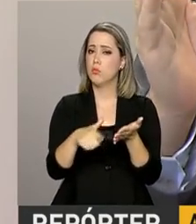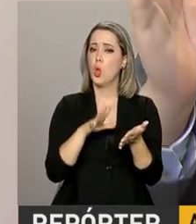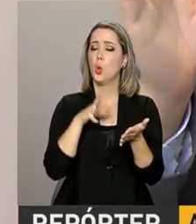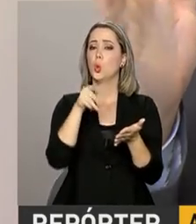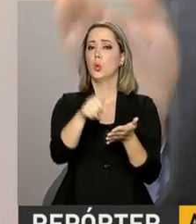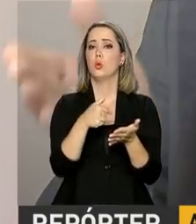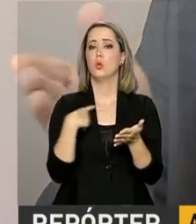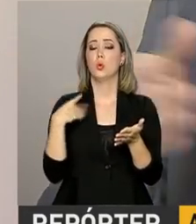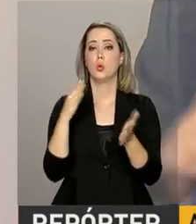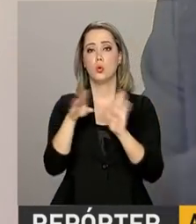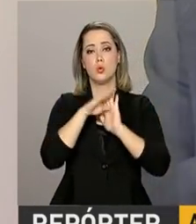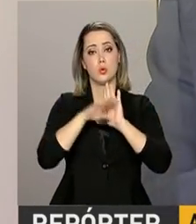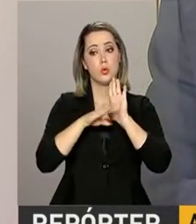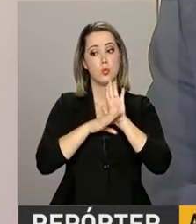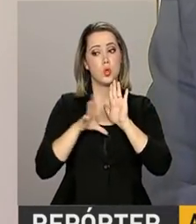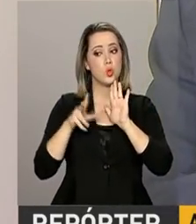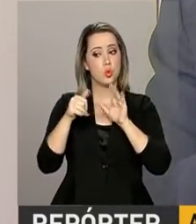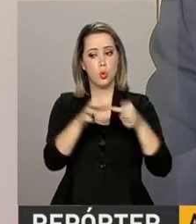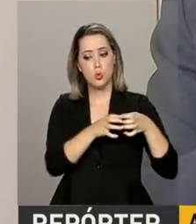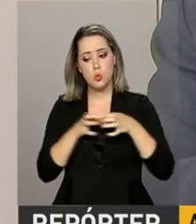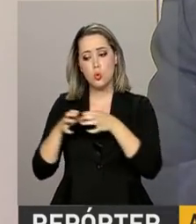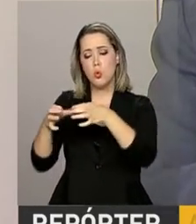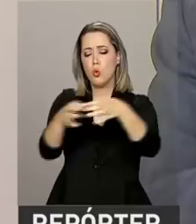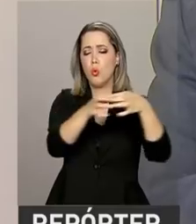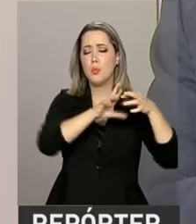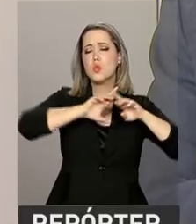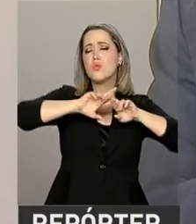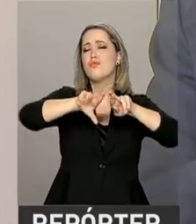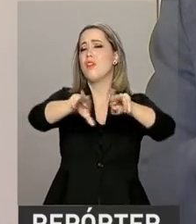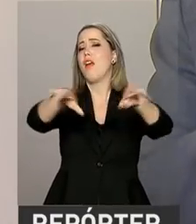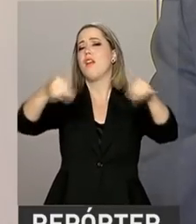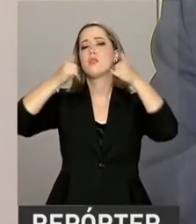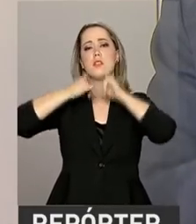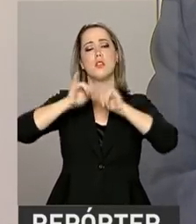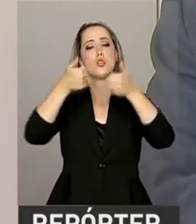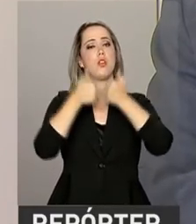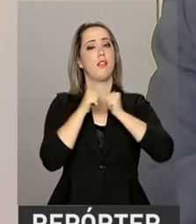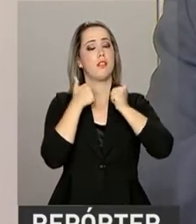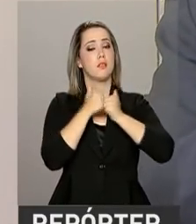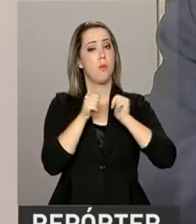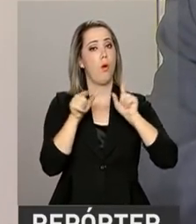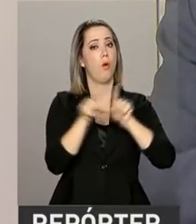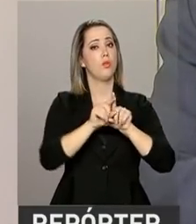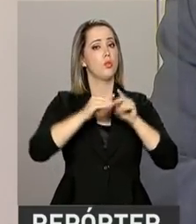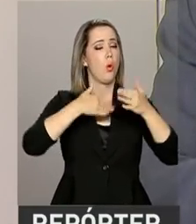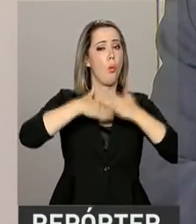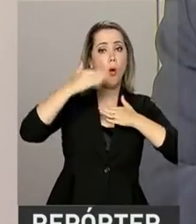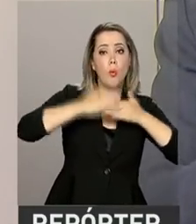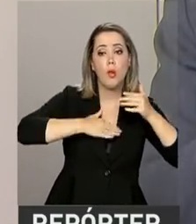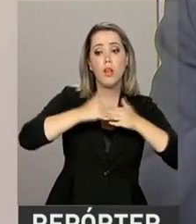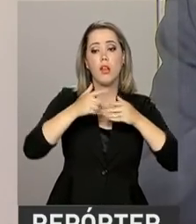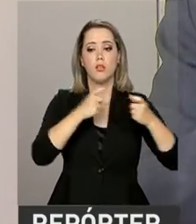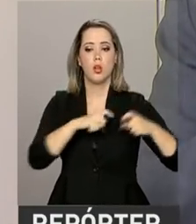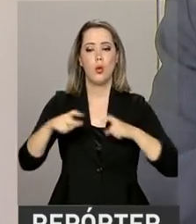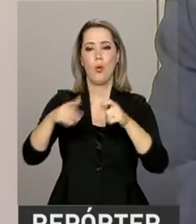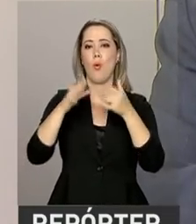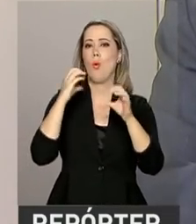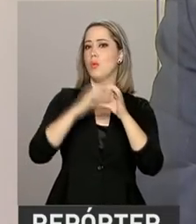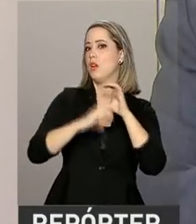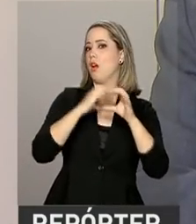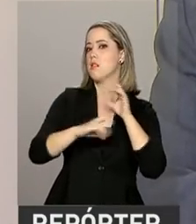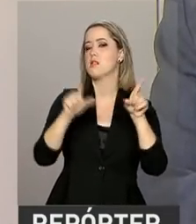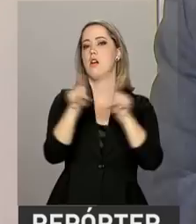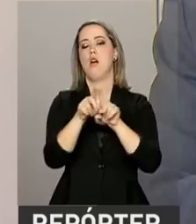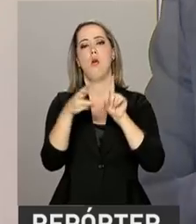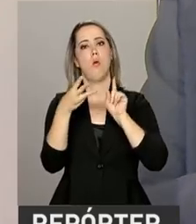todos os projetos de todas as áreas, áreas de energia, áreas de transporte, qualquer uma das áreas, áreas de telecomunicações, áreas